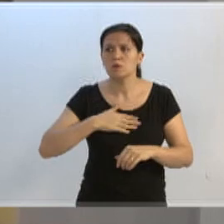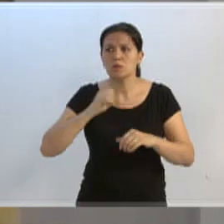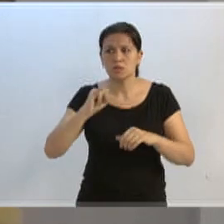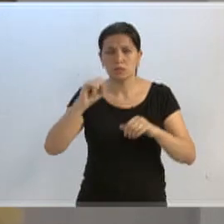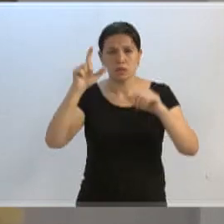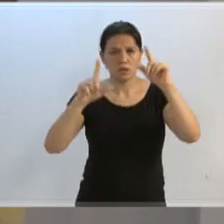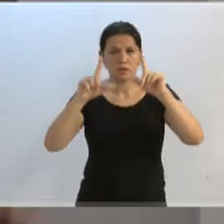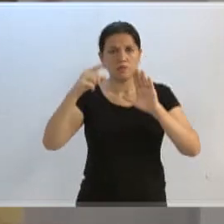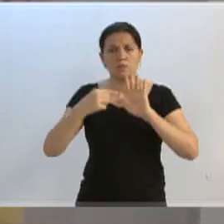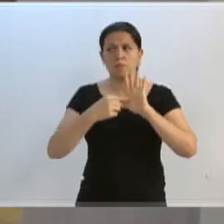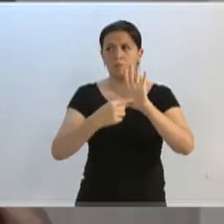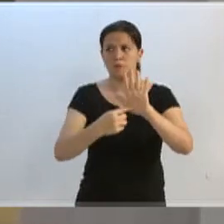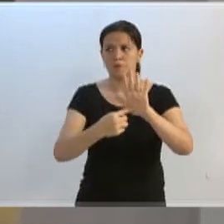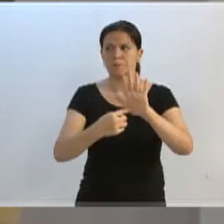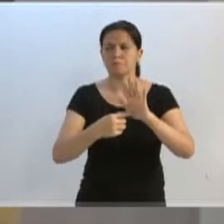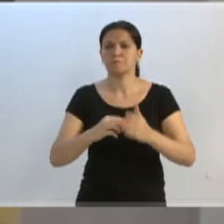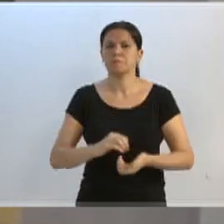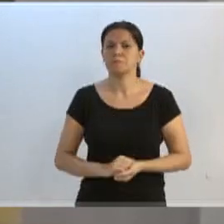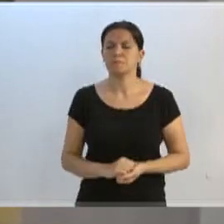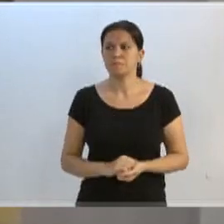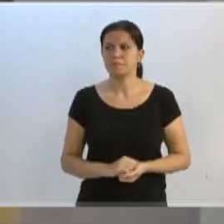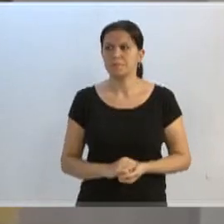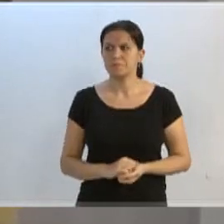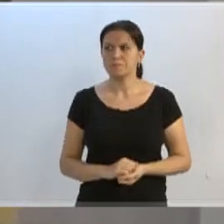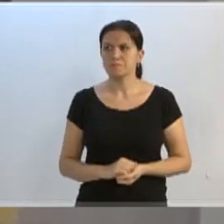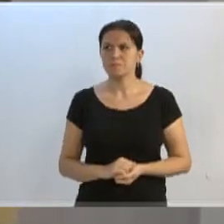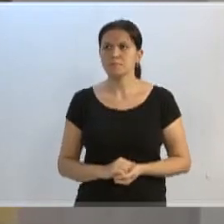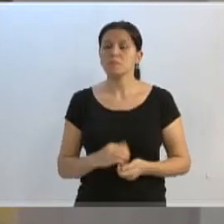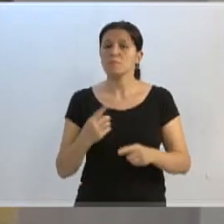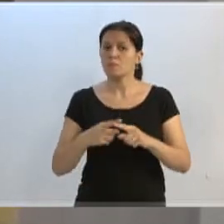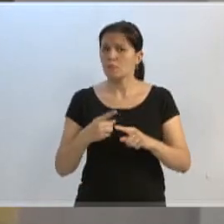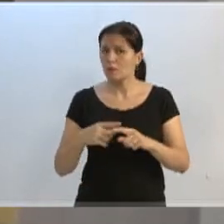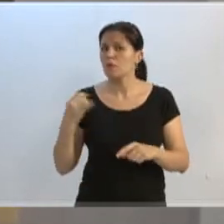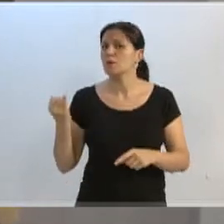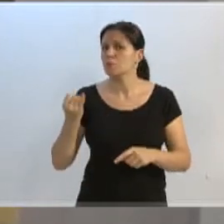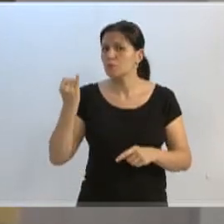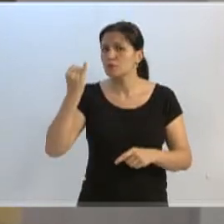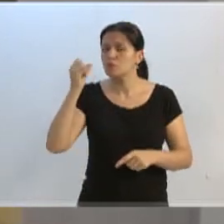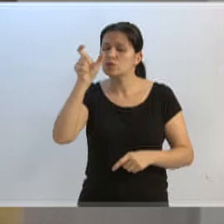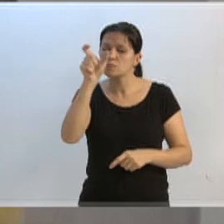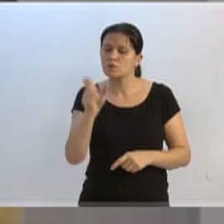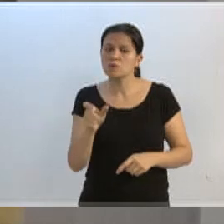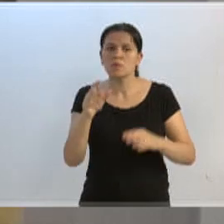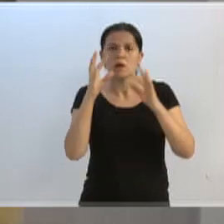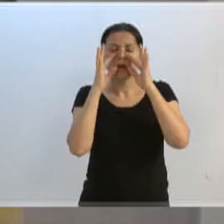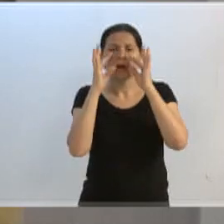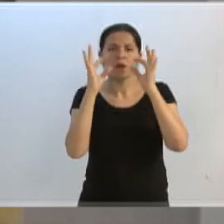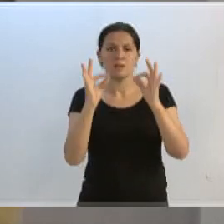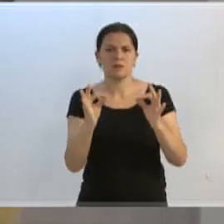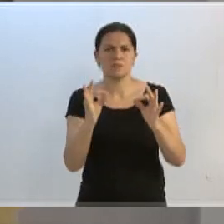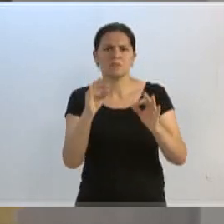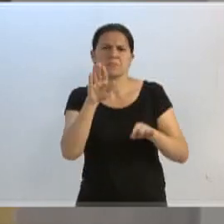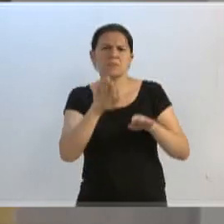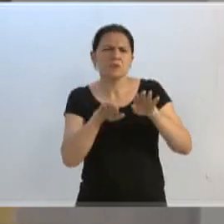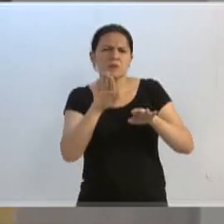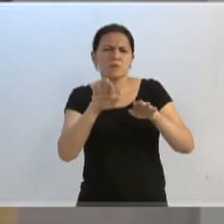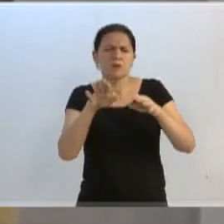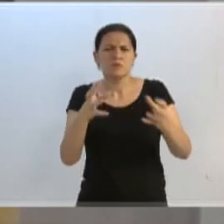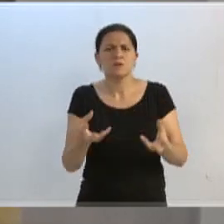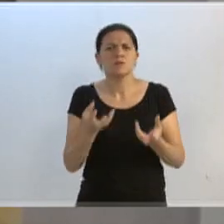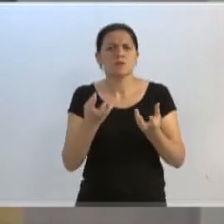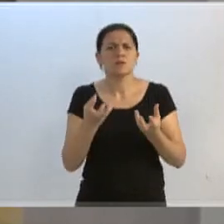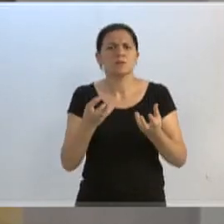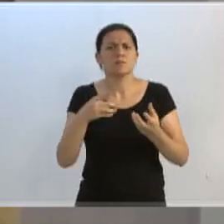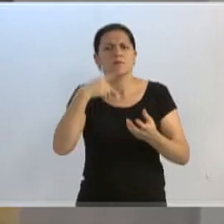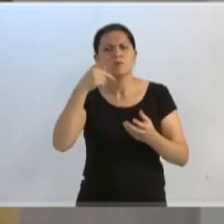puder fazer a gentileza, soltar um vídeo, por favor, porque é importante, eu quero que as pessoas prestem atenção, que mais ou menos é o que nós queríamos falar do